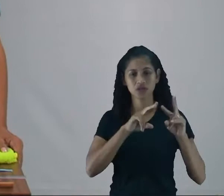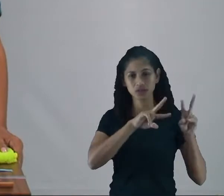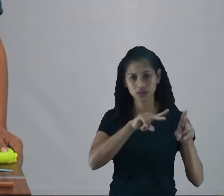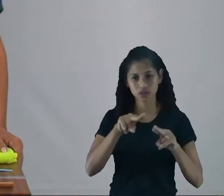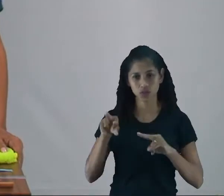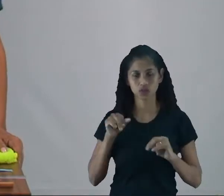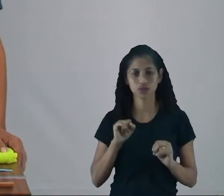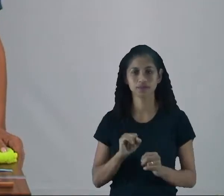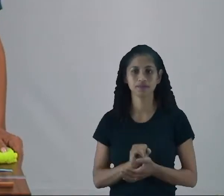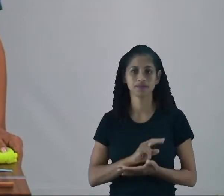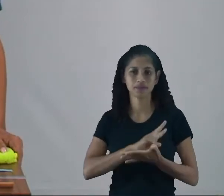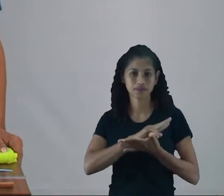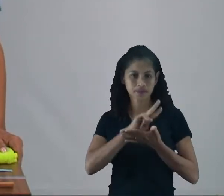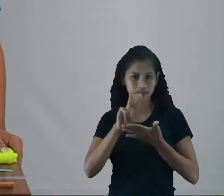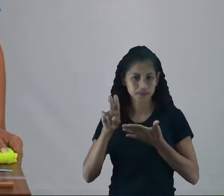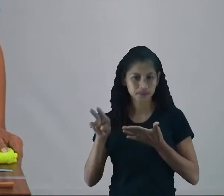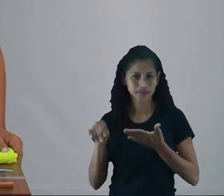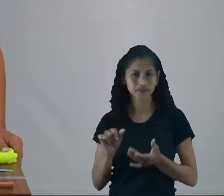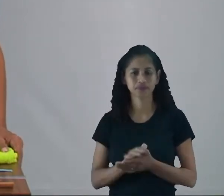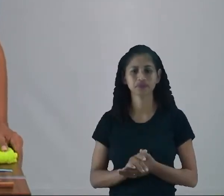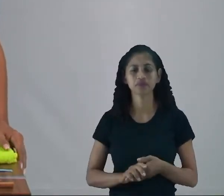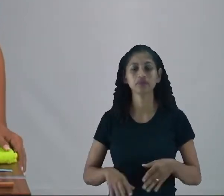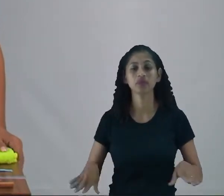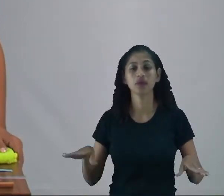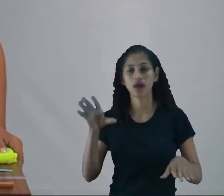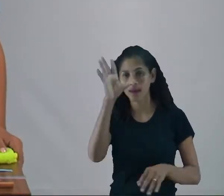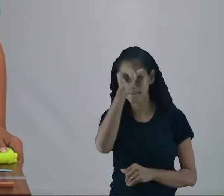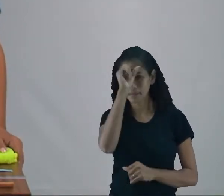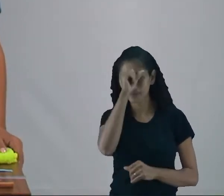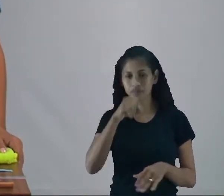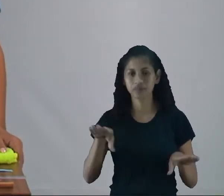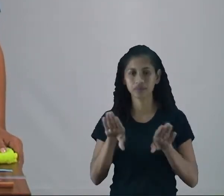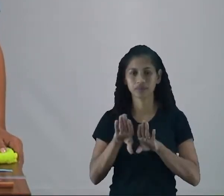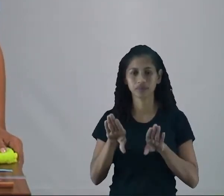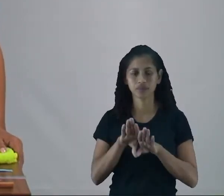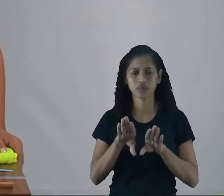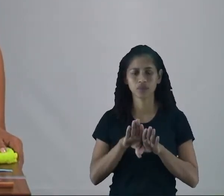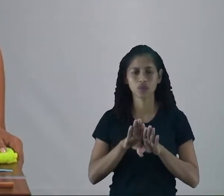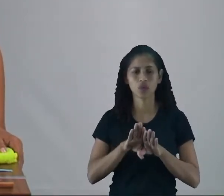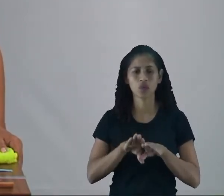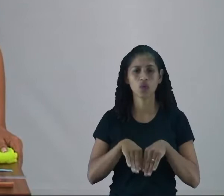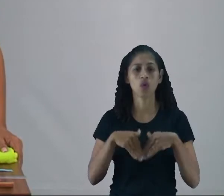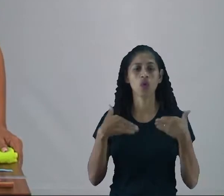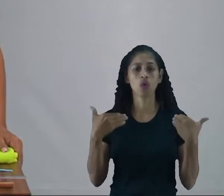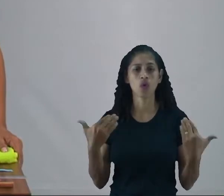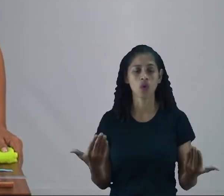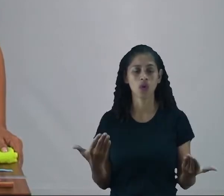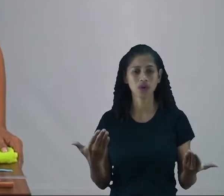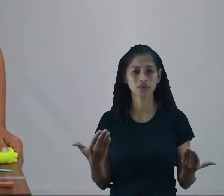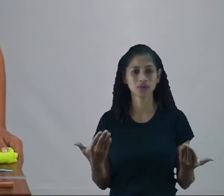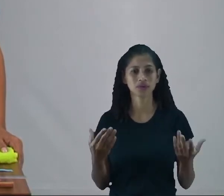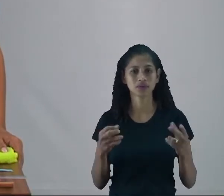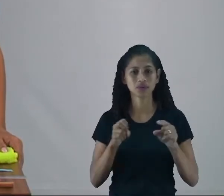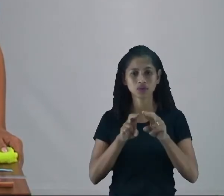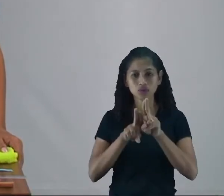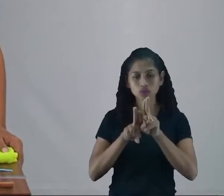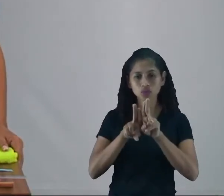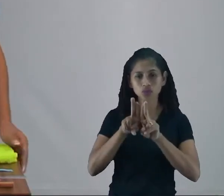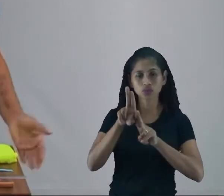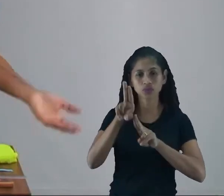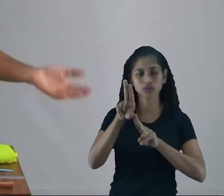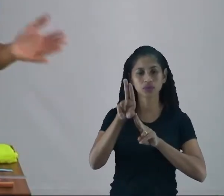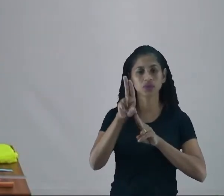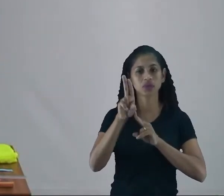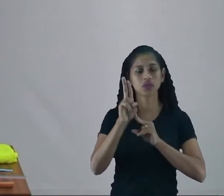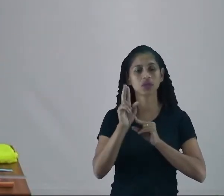Então olha só, além de tudo isso nós aprendemos também sobre quais são as unidades de medidas de comprimento que nós utilizamos